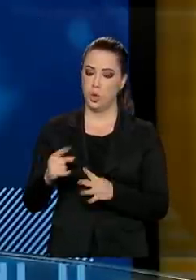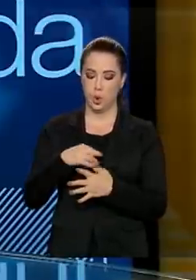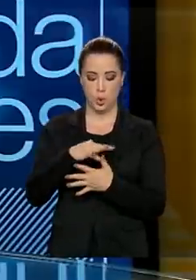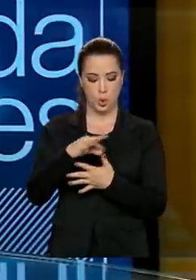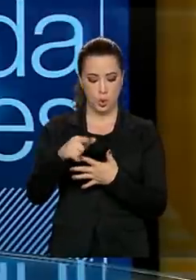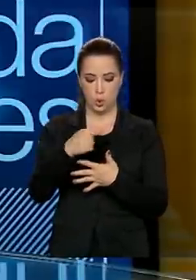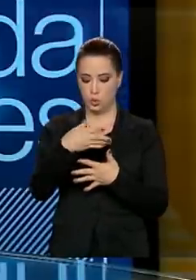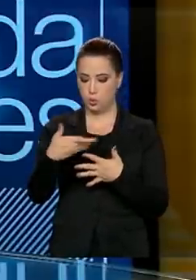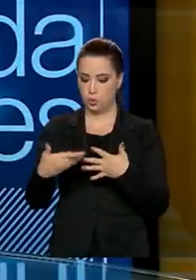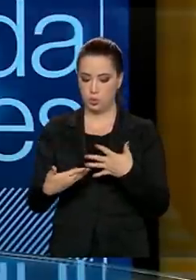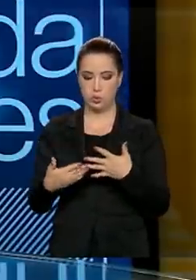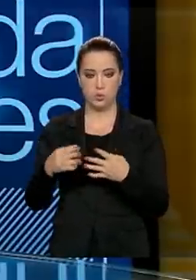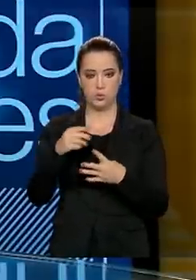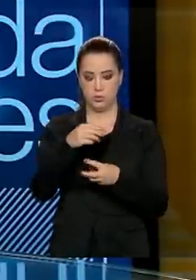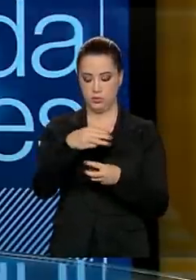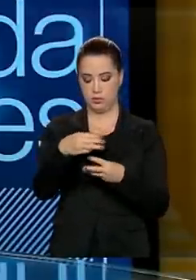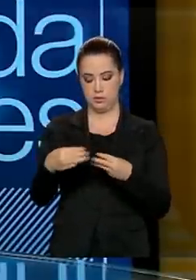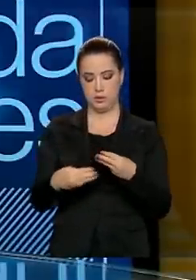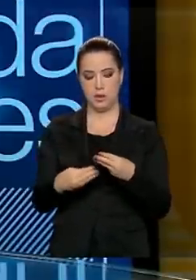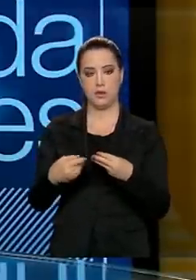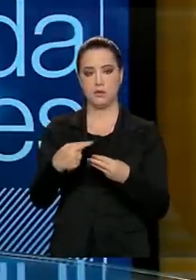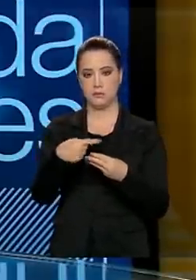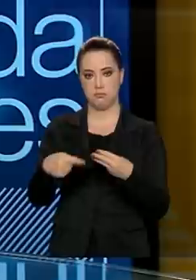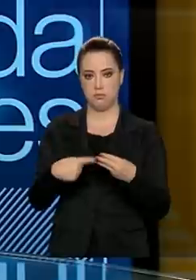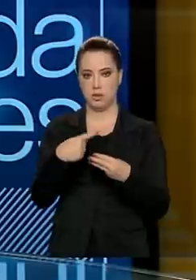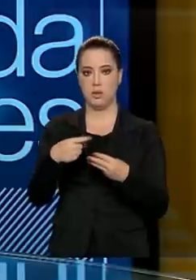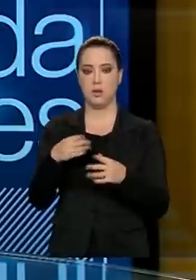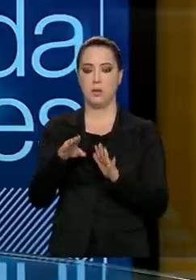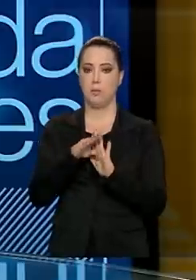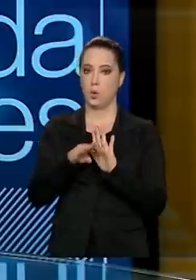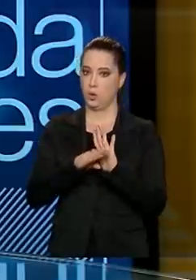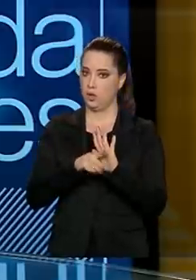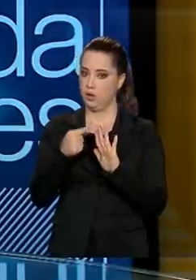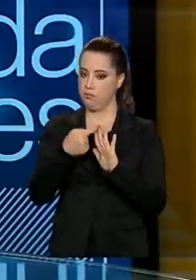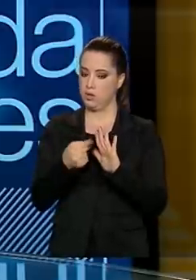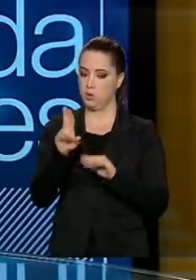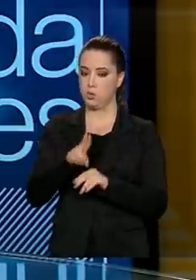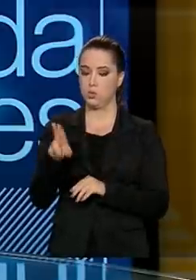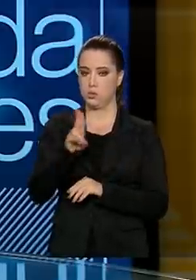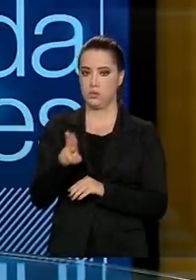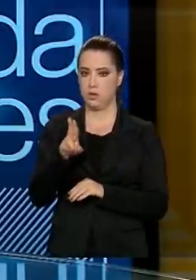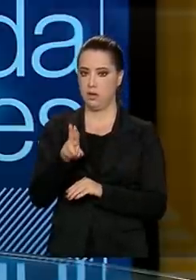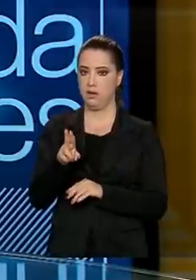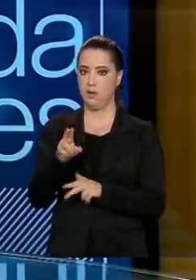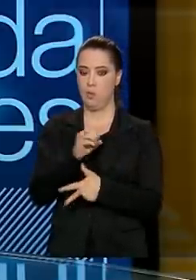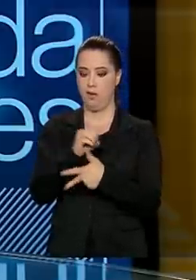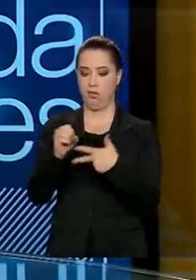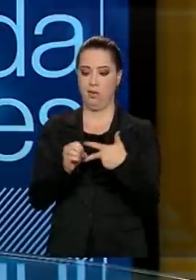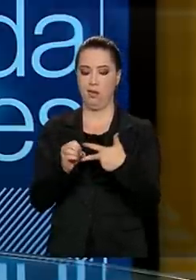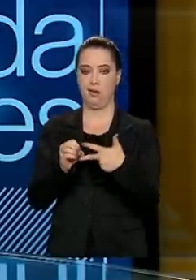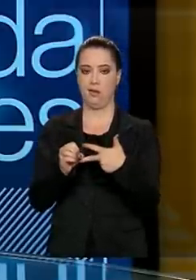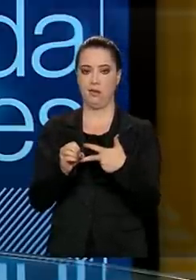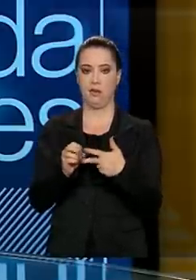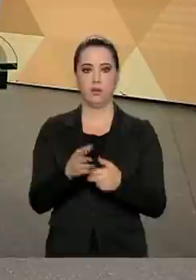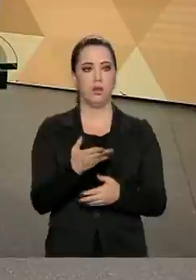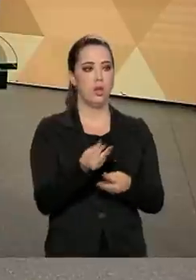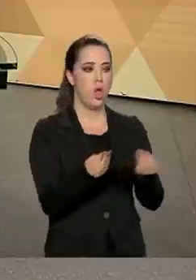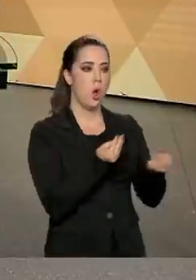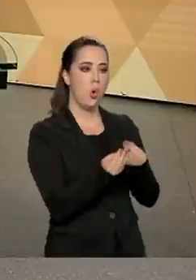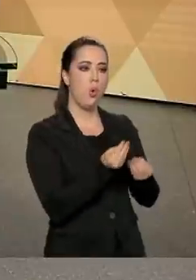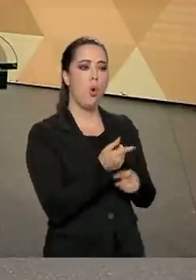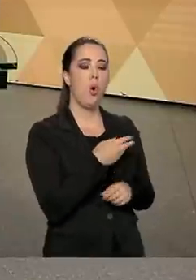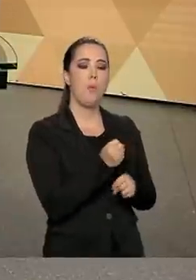ambos não, os três programas utilizam a nota do Enem para o acesso. Como você percebeu... Como que fica isso em